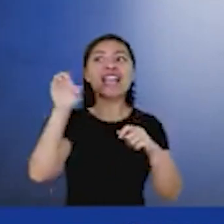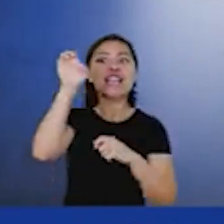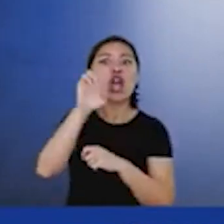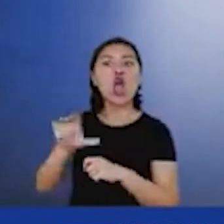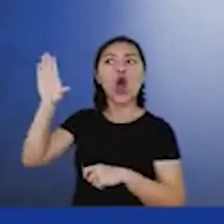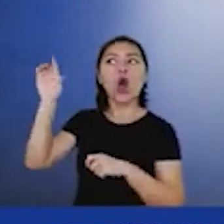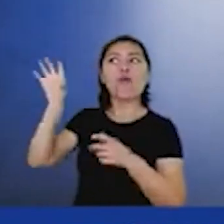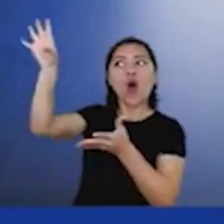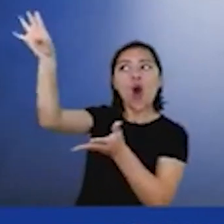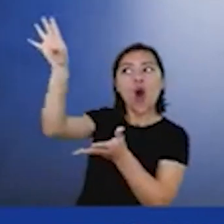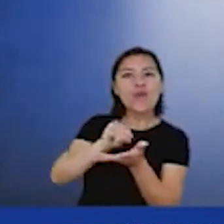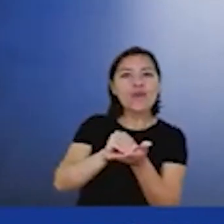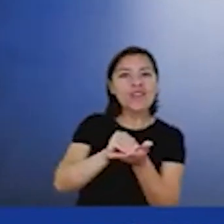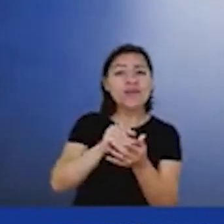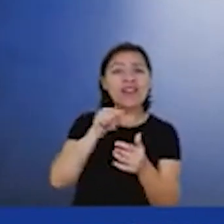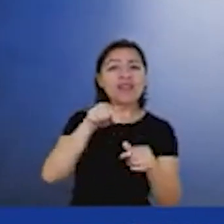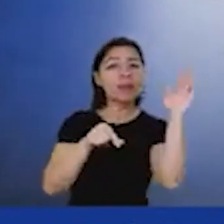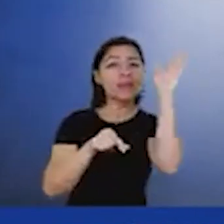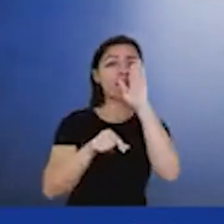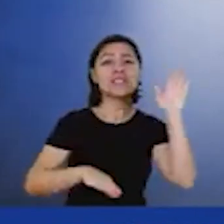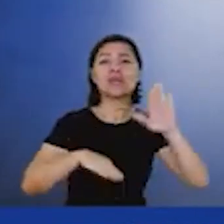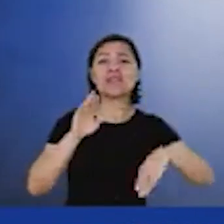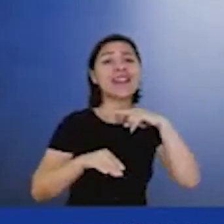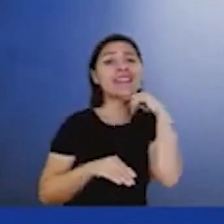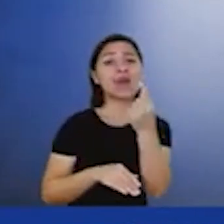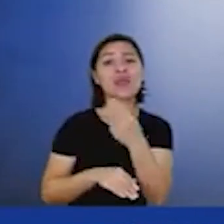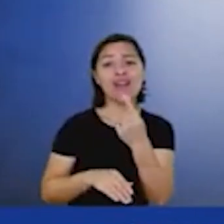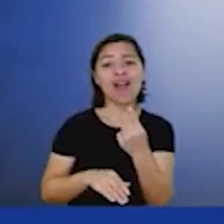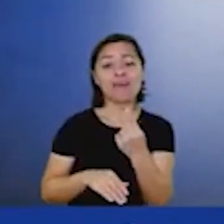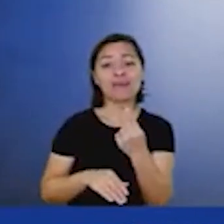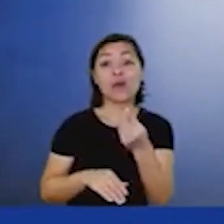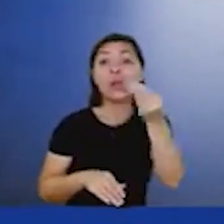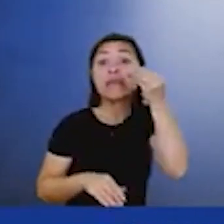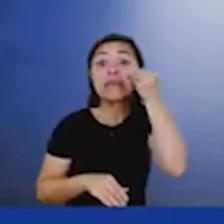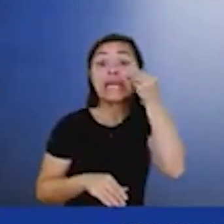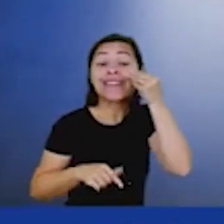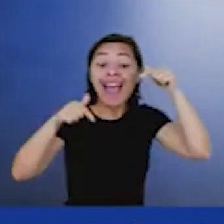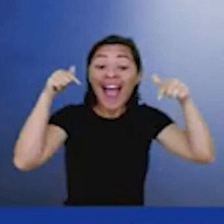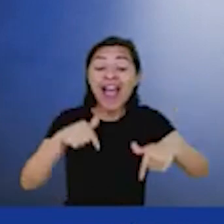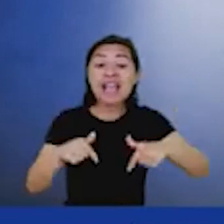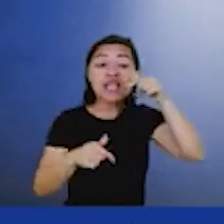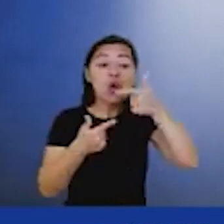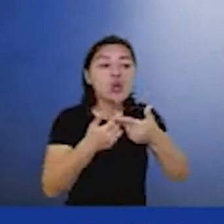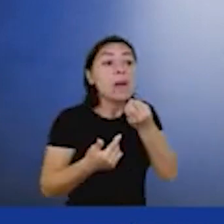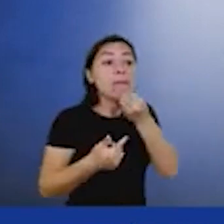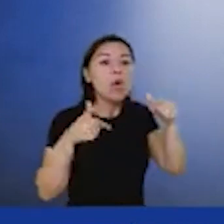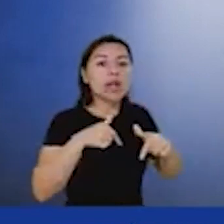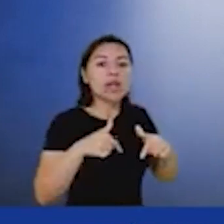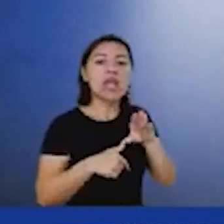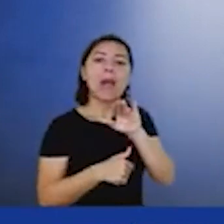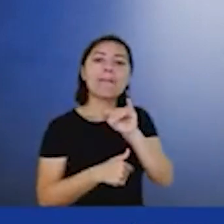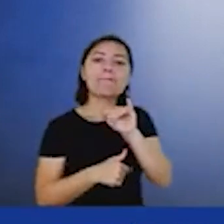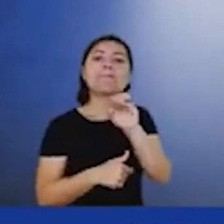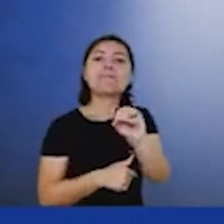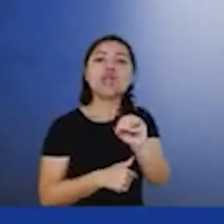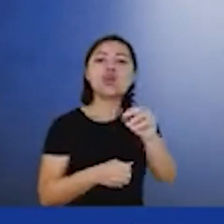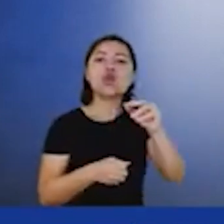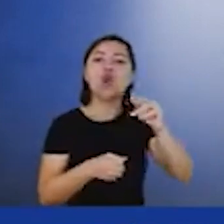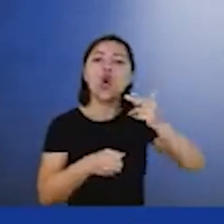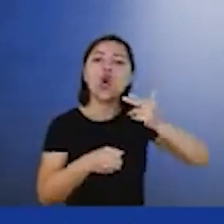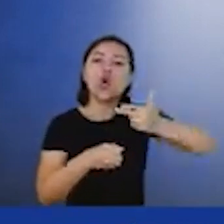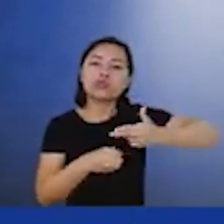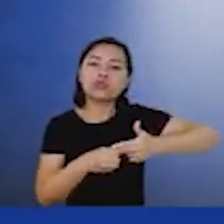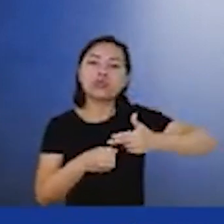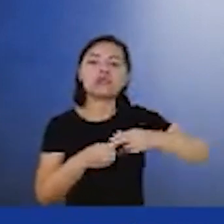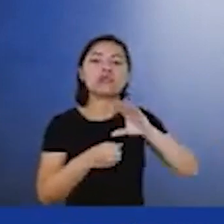vão ser soluções boas para o Brasil então alavancar aquilo que temos de bom no Brasil que sejam biocombustíveis que sejam células